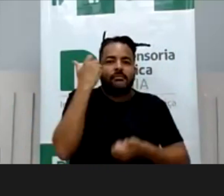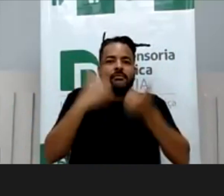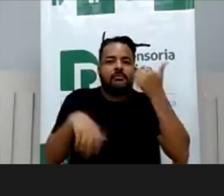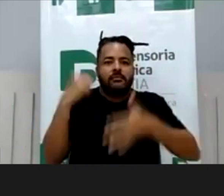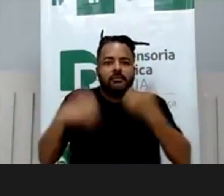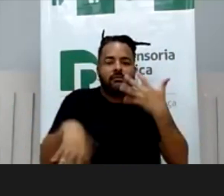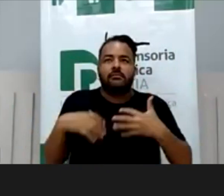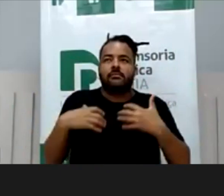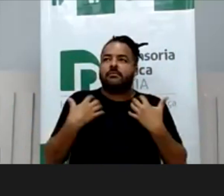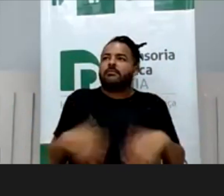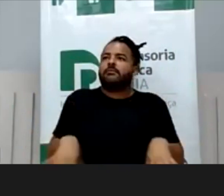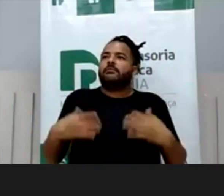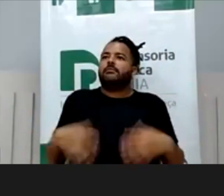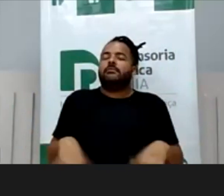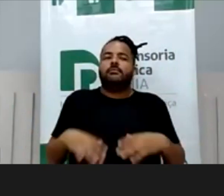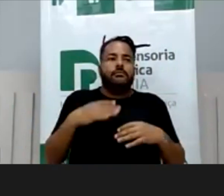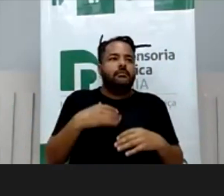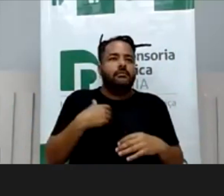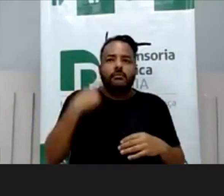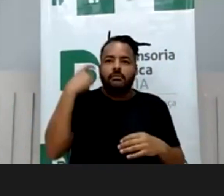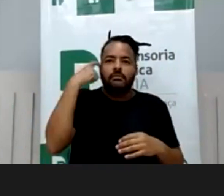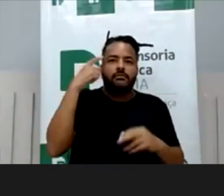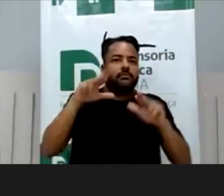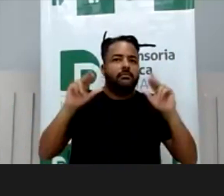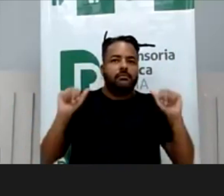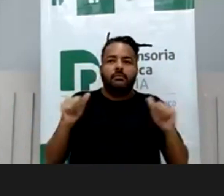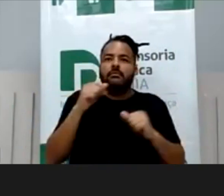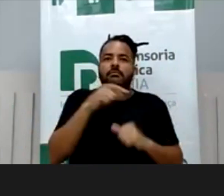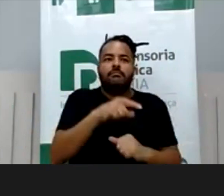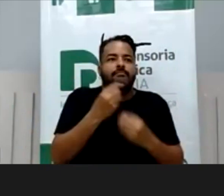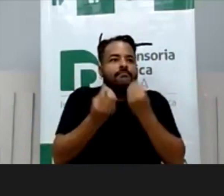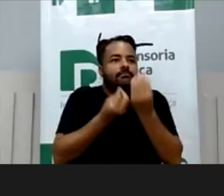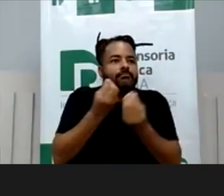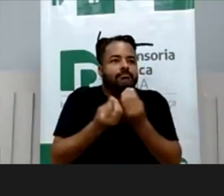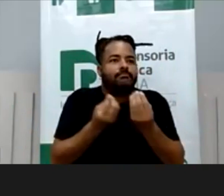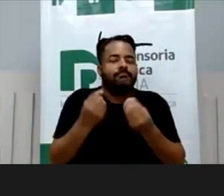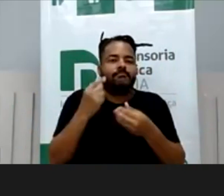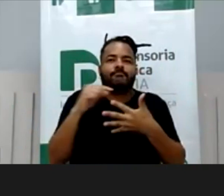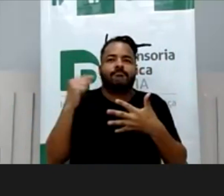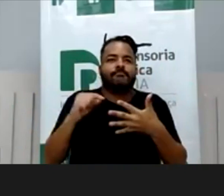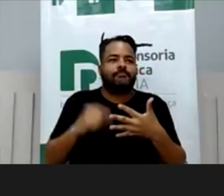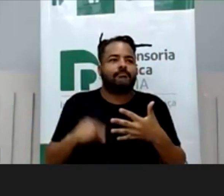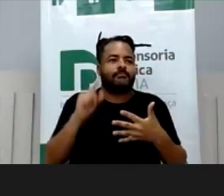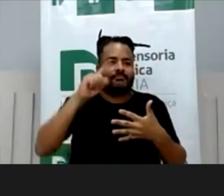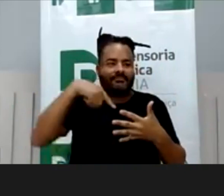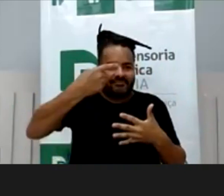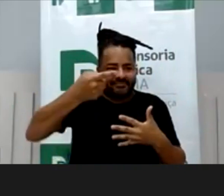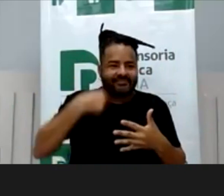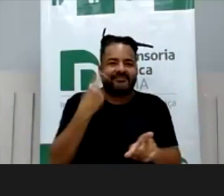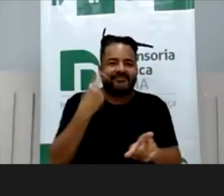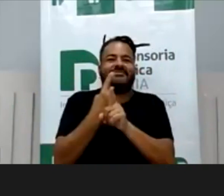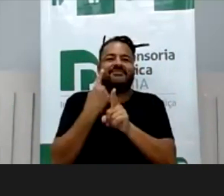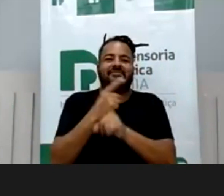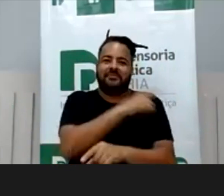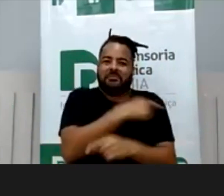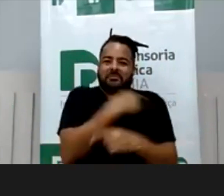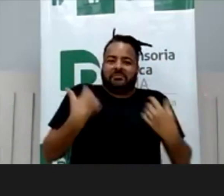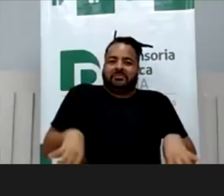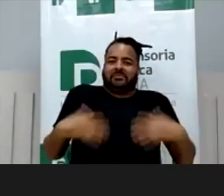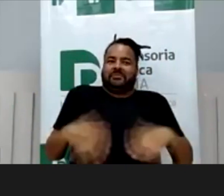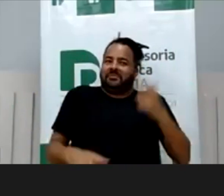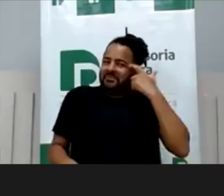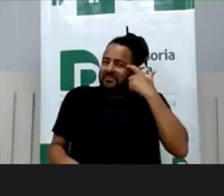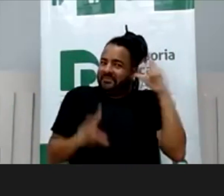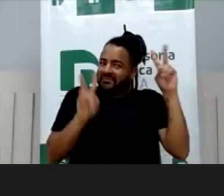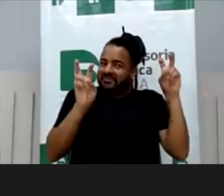fiquei apavorado com sua fala, meu Deus, eu nunca pensei nessas coisas desse jeito e aí depois eu encontrei com eles num outro evento, ela vem você me apavorar, não me traz